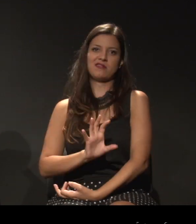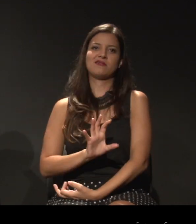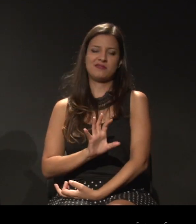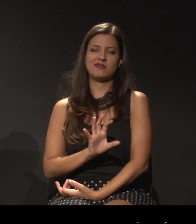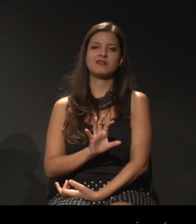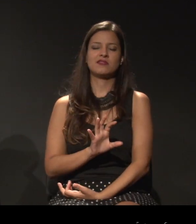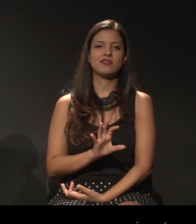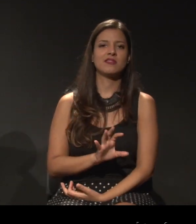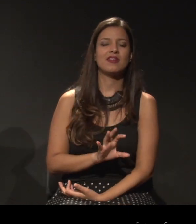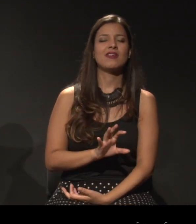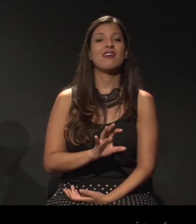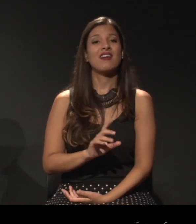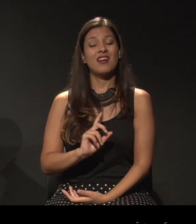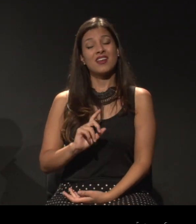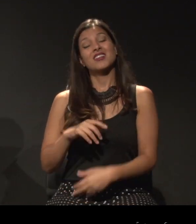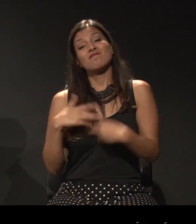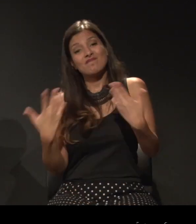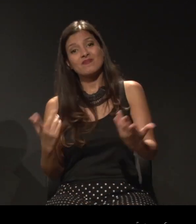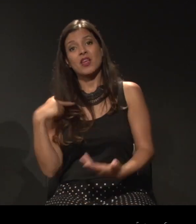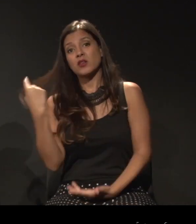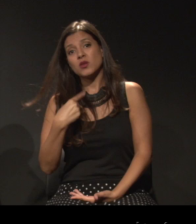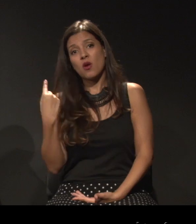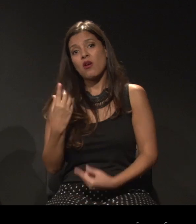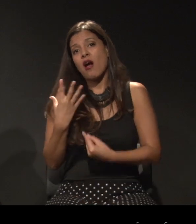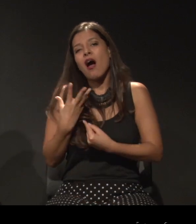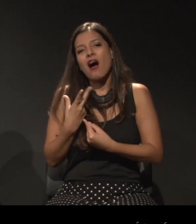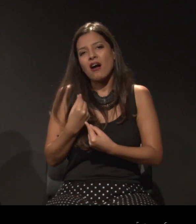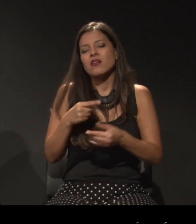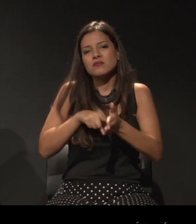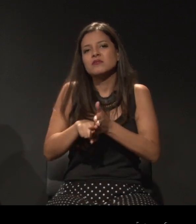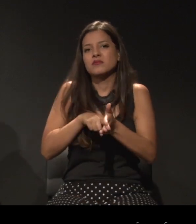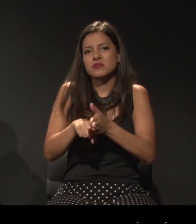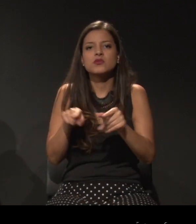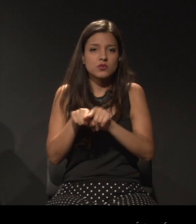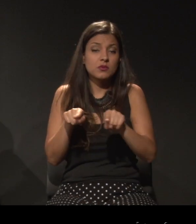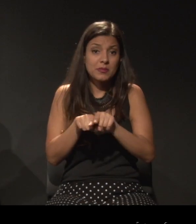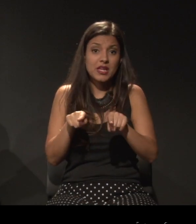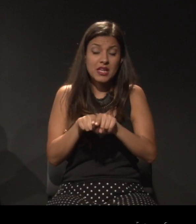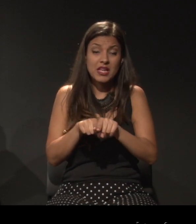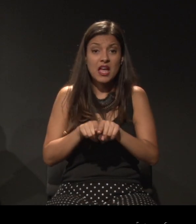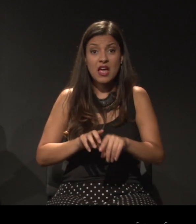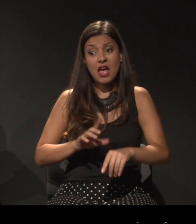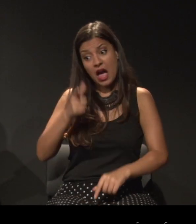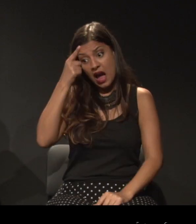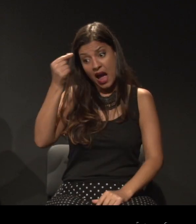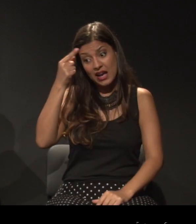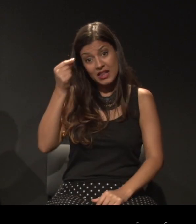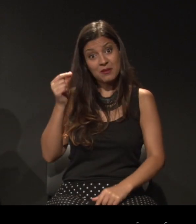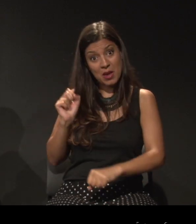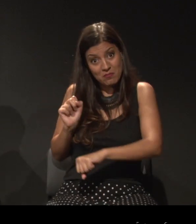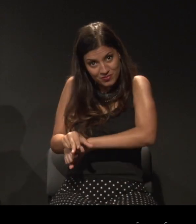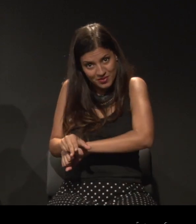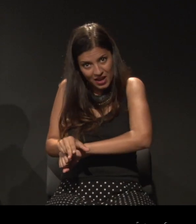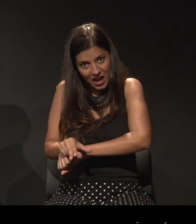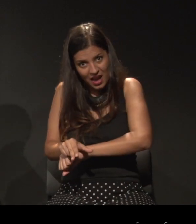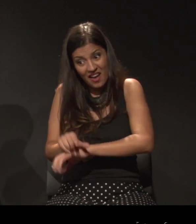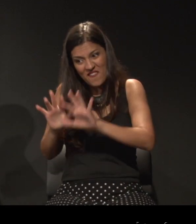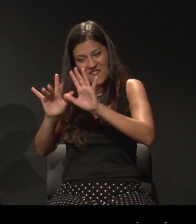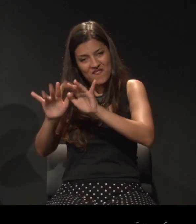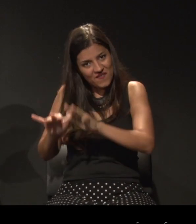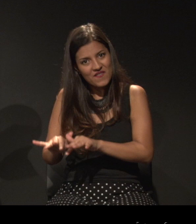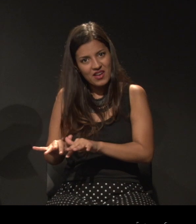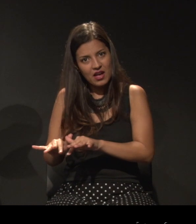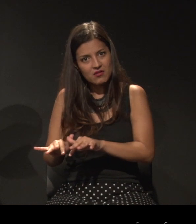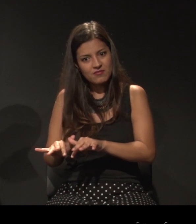Só que... E a gente, enquanto artista e pesquisadora também, quando a gente acessa a academia, a gente vai escrever, quando tem que escrever sobre